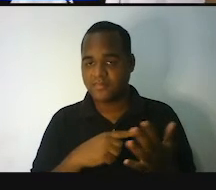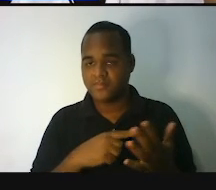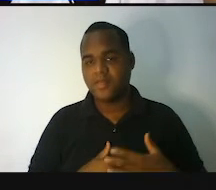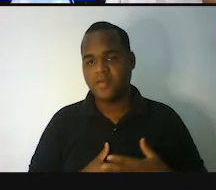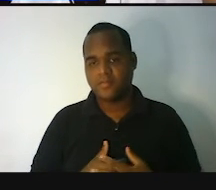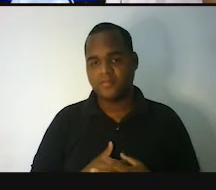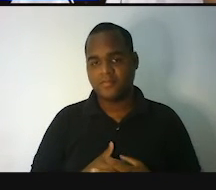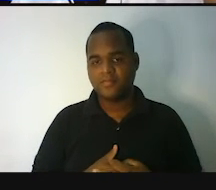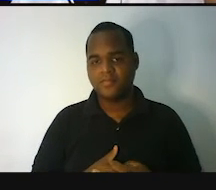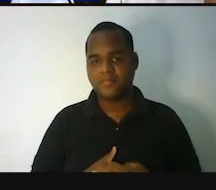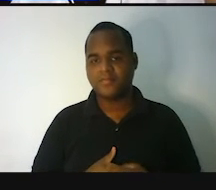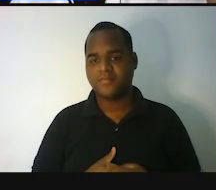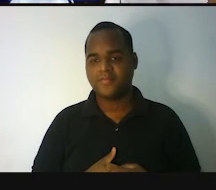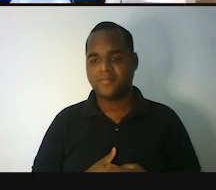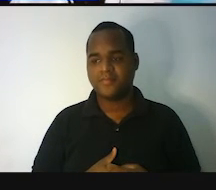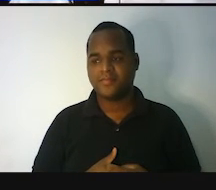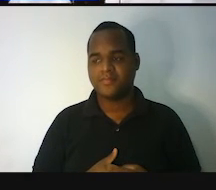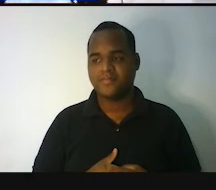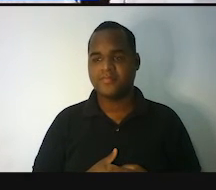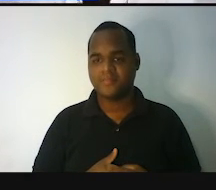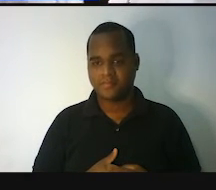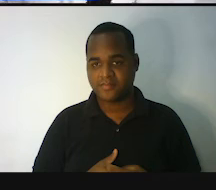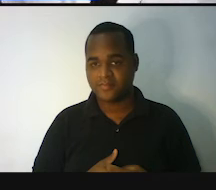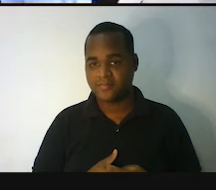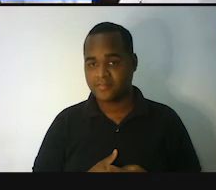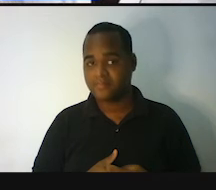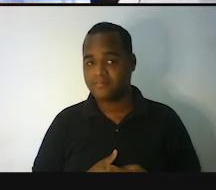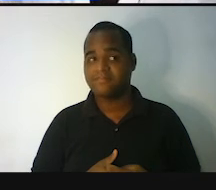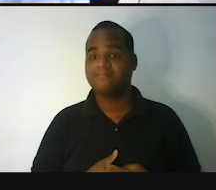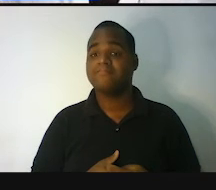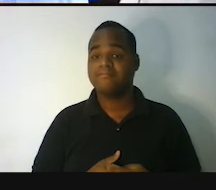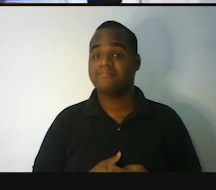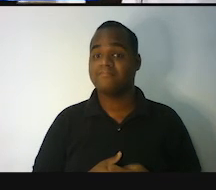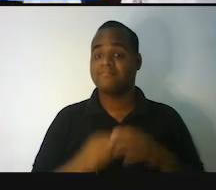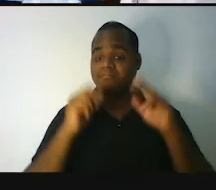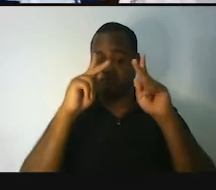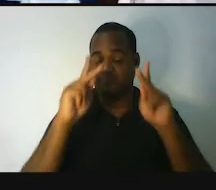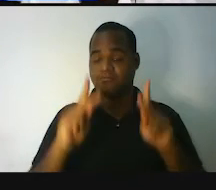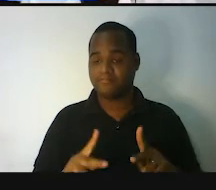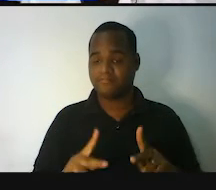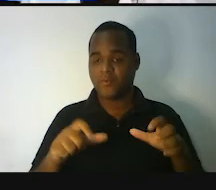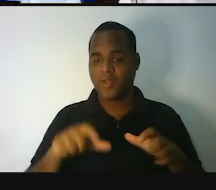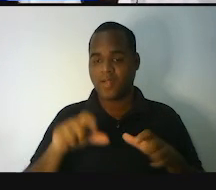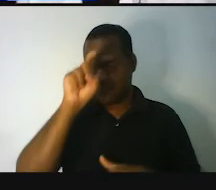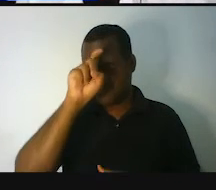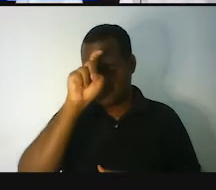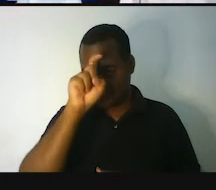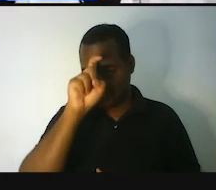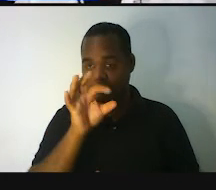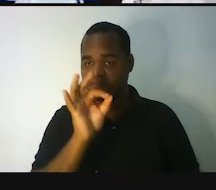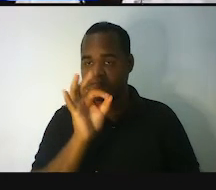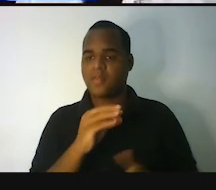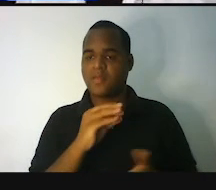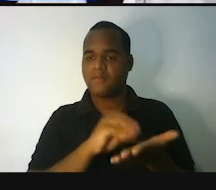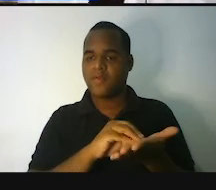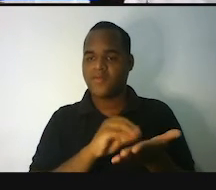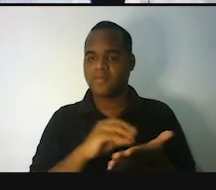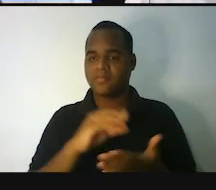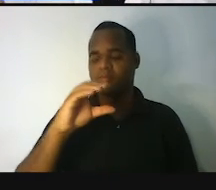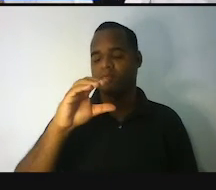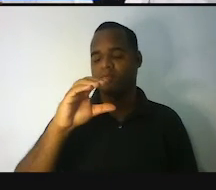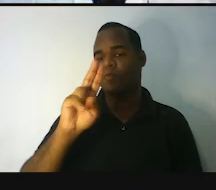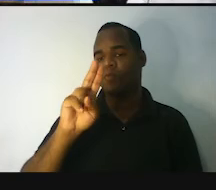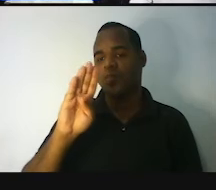Se esse é cilindro, se pirâmide é aquela lá da pirâmide do Egito, só sobra o que para o